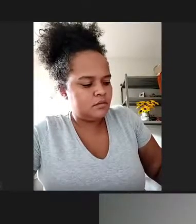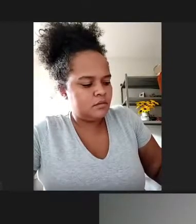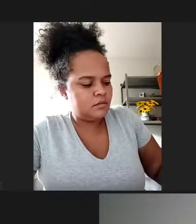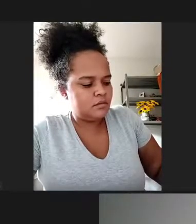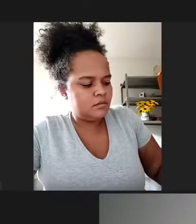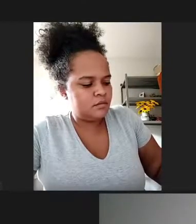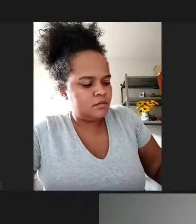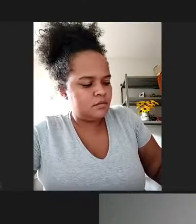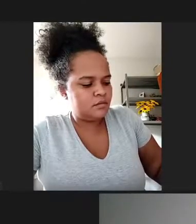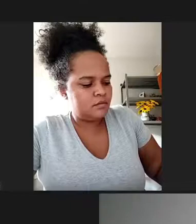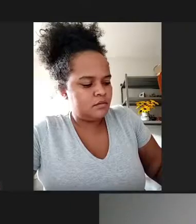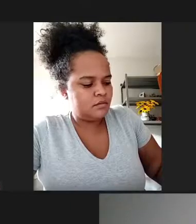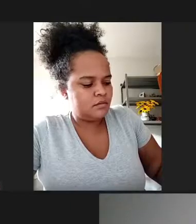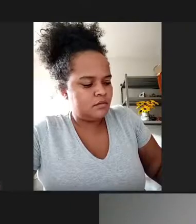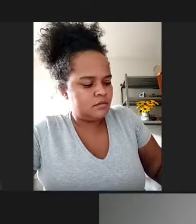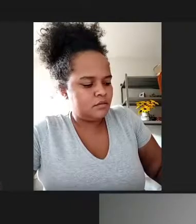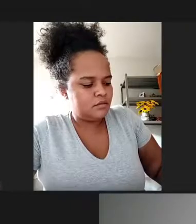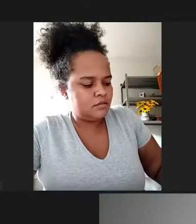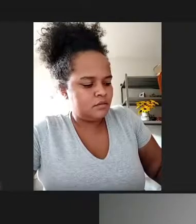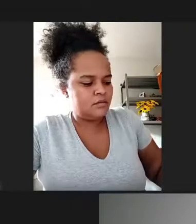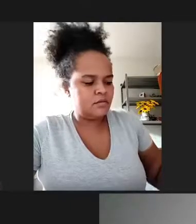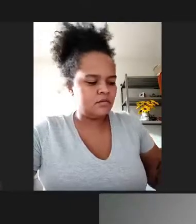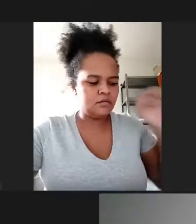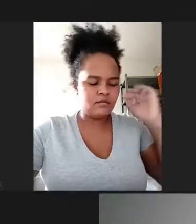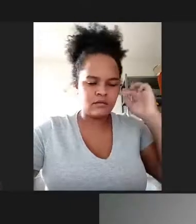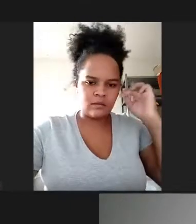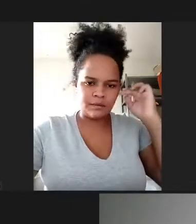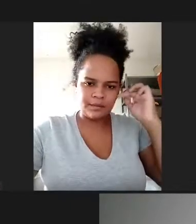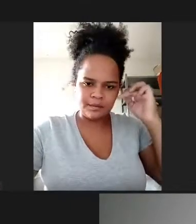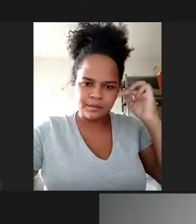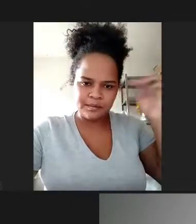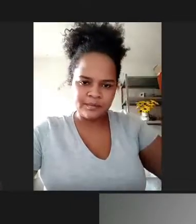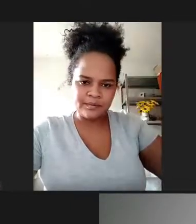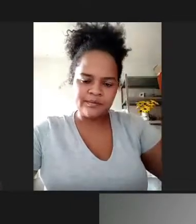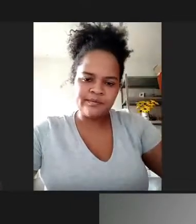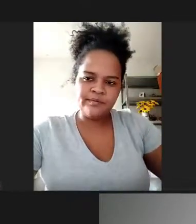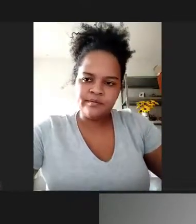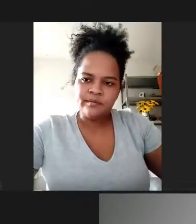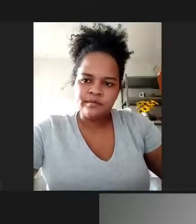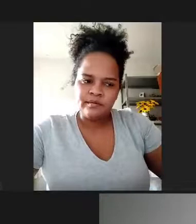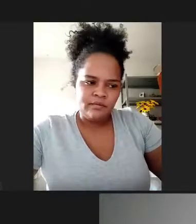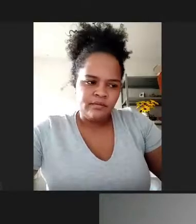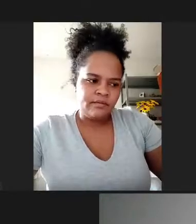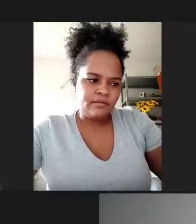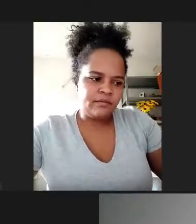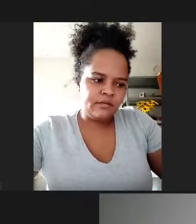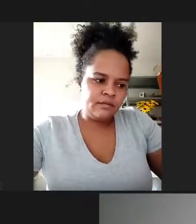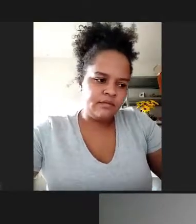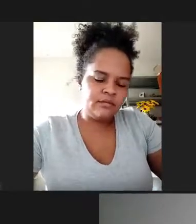desse projeto de lei, dentro de instantes a gente deve estar recebendo aí no WhatsApp, esse escopo, e quanto antes a gente puder